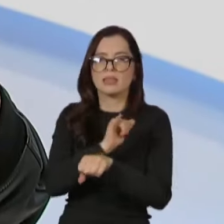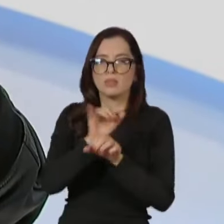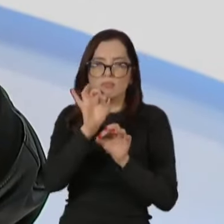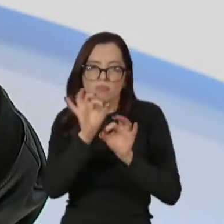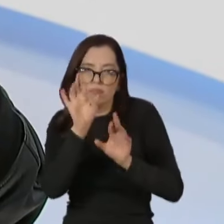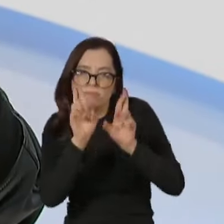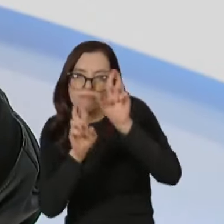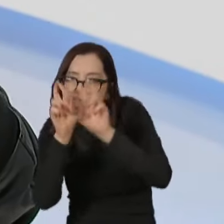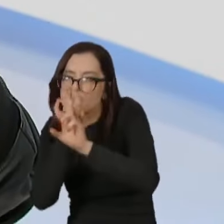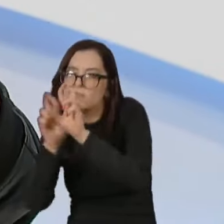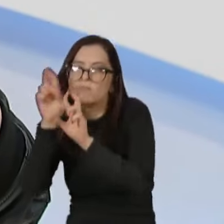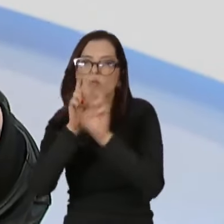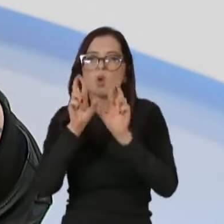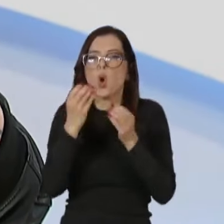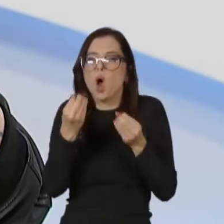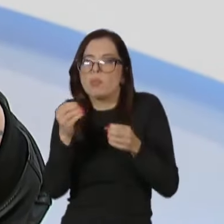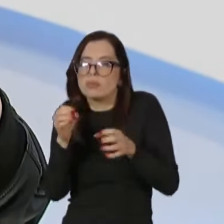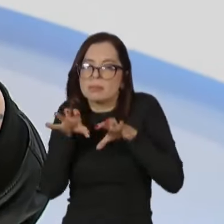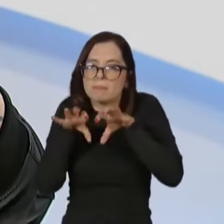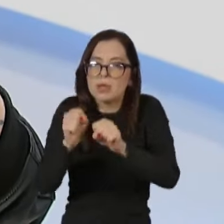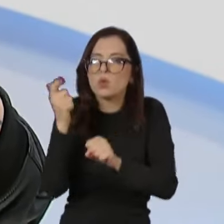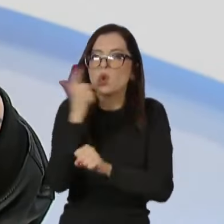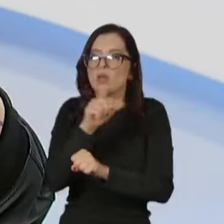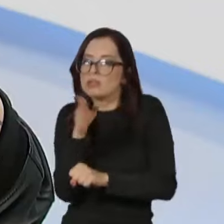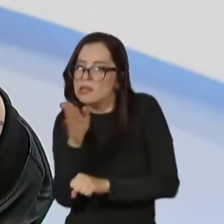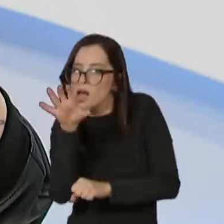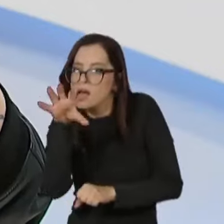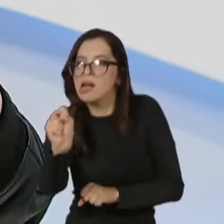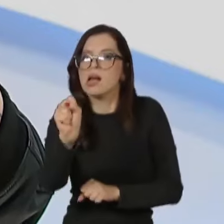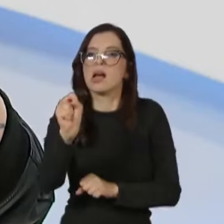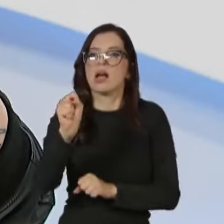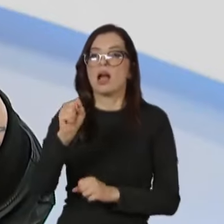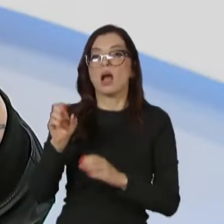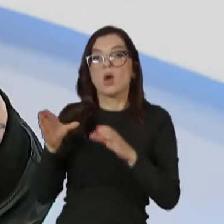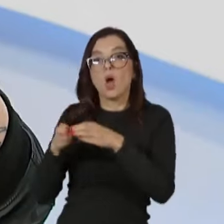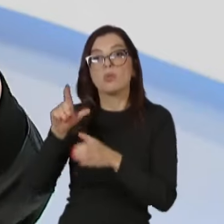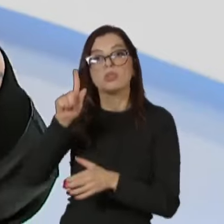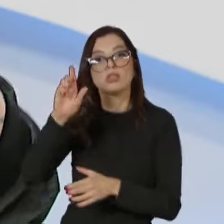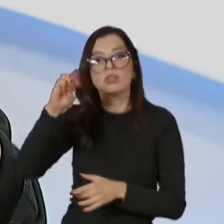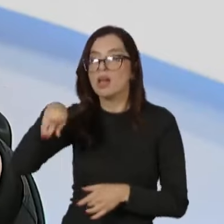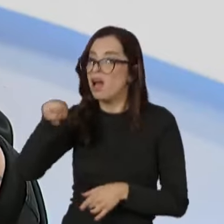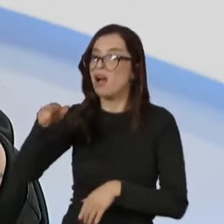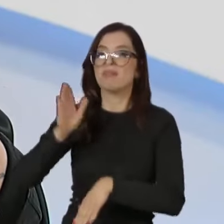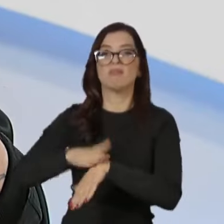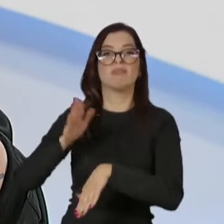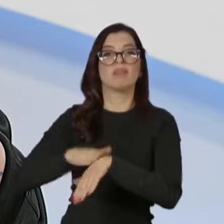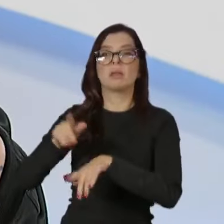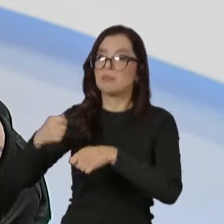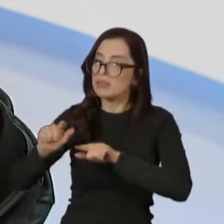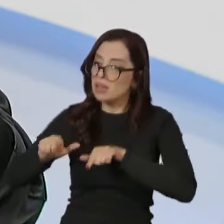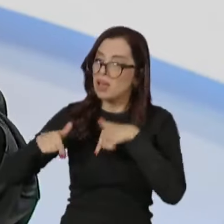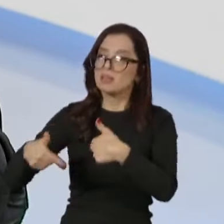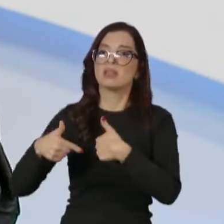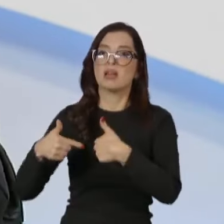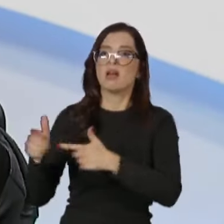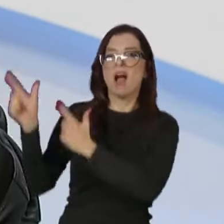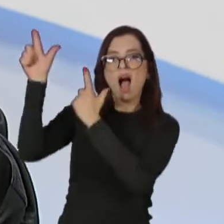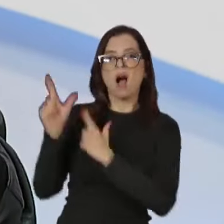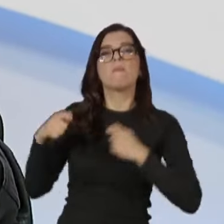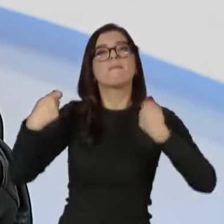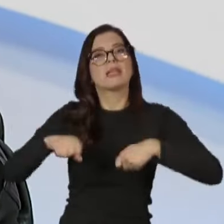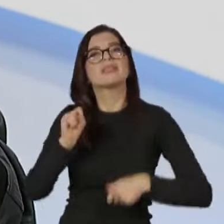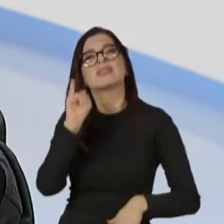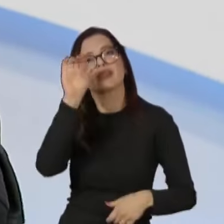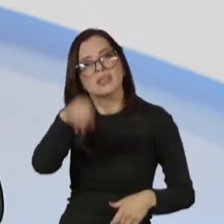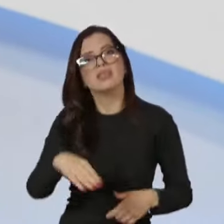polícia, na GCM. Eu acho que tem que criar inteligência na GCM, mas tem que ter fuzil, porque a inteligência é